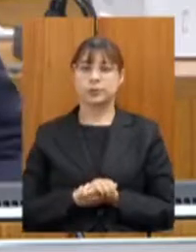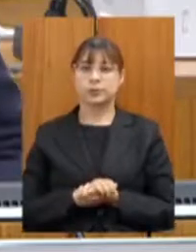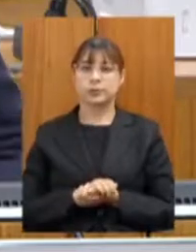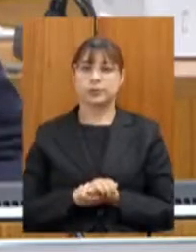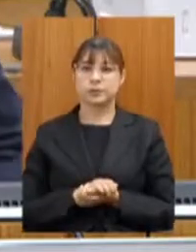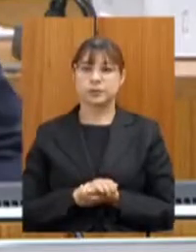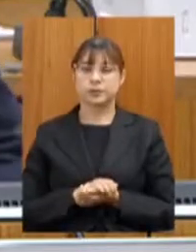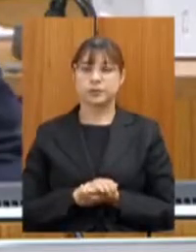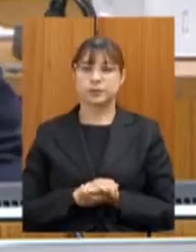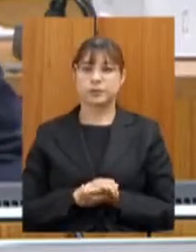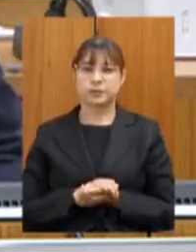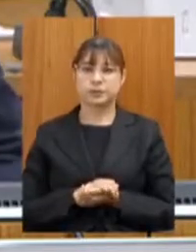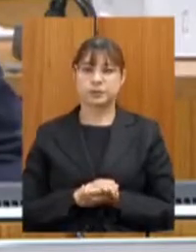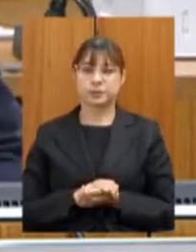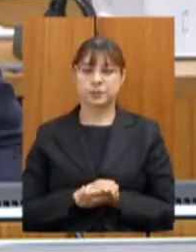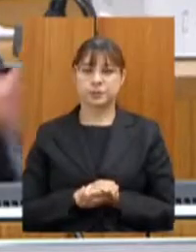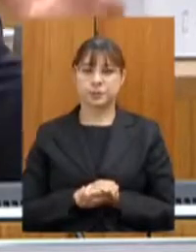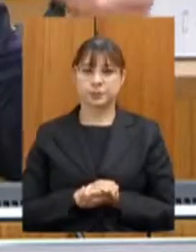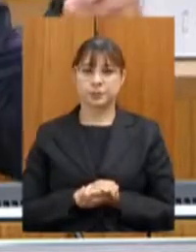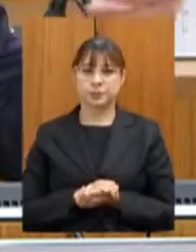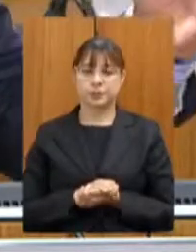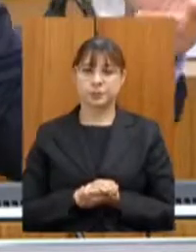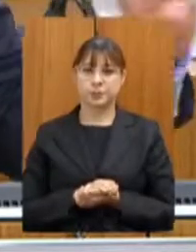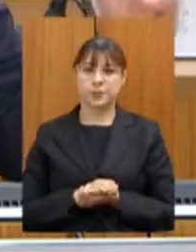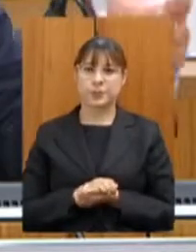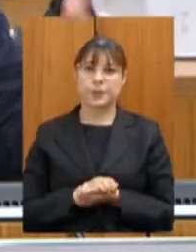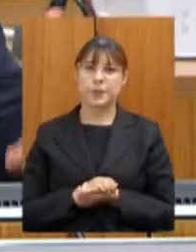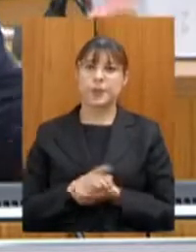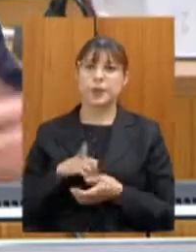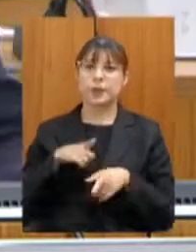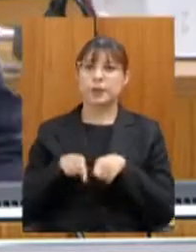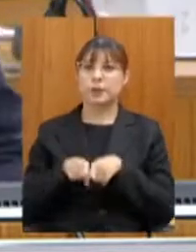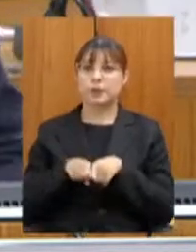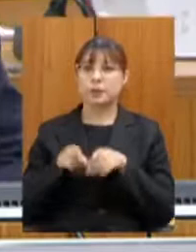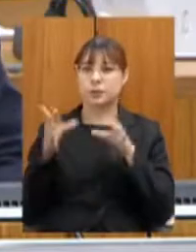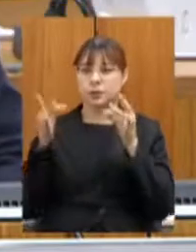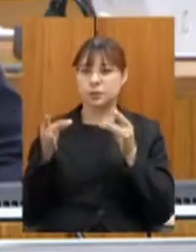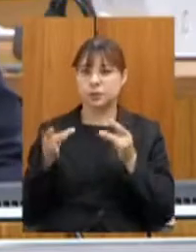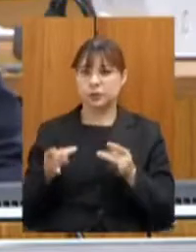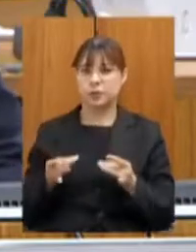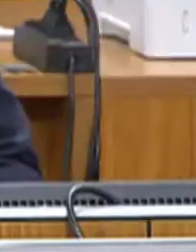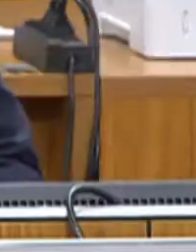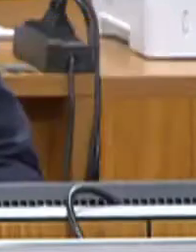Aqui, o detalhamento por região. Vamos lá?